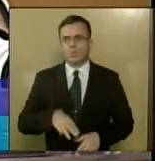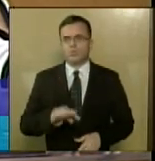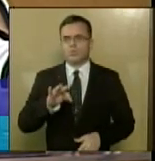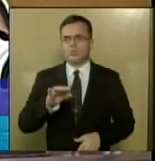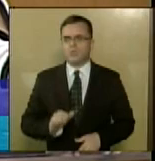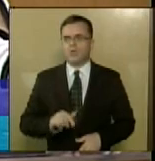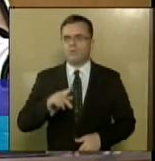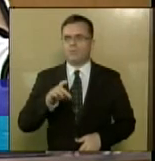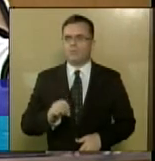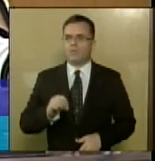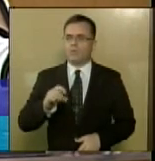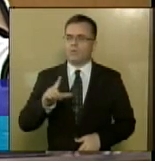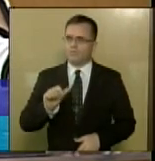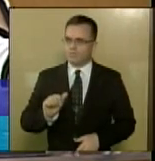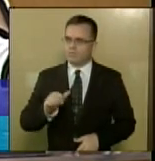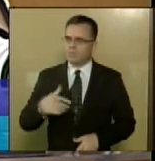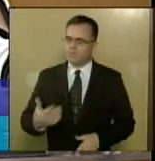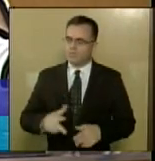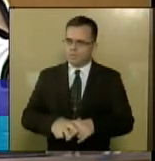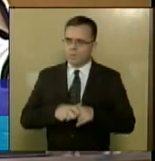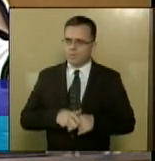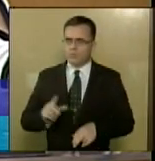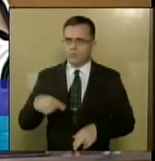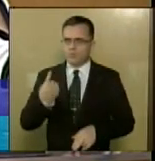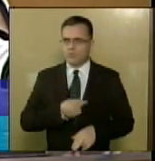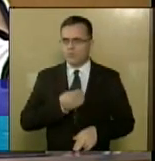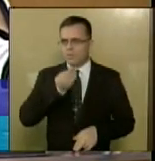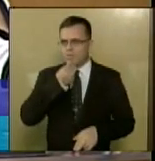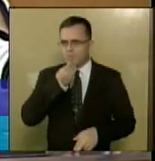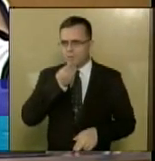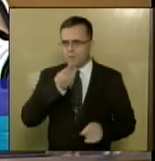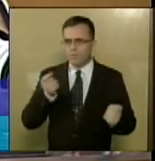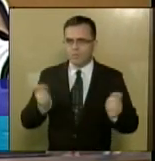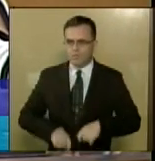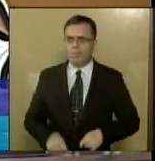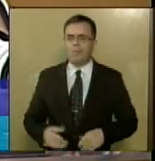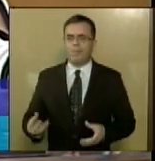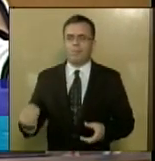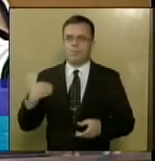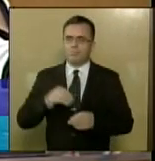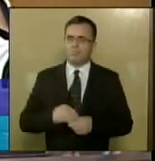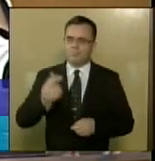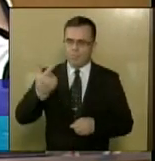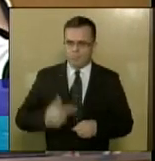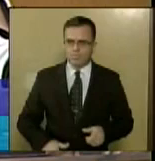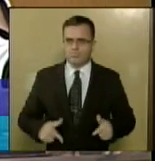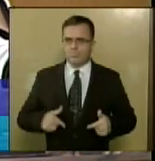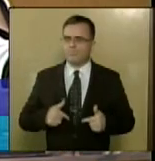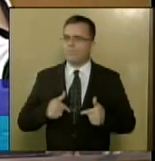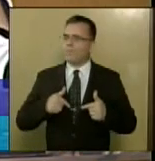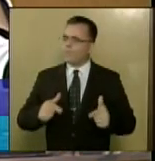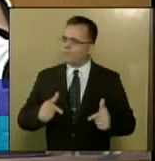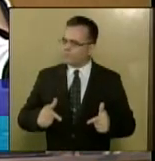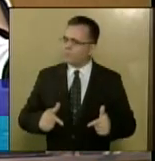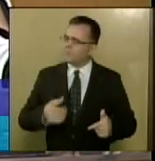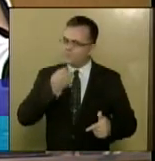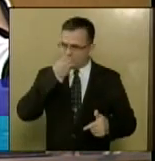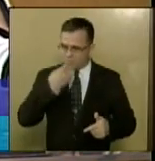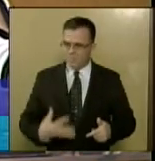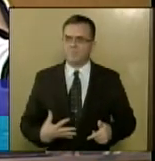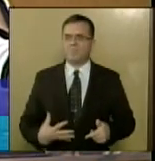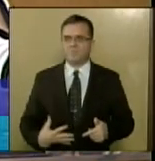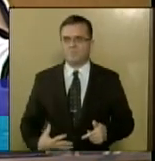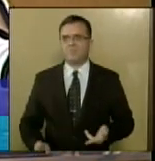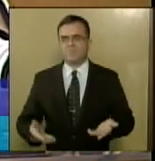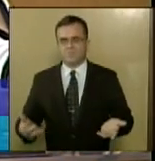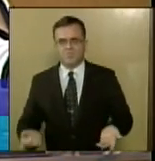positiva, e é onde a gente vai ter oportunidade também de incluir mais uma ação que a gente sabe que será muito benéfica, tanto